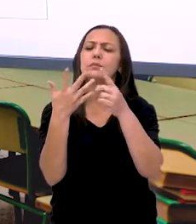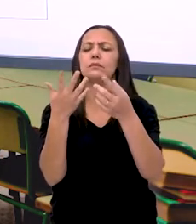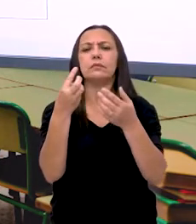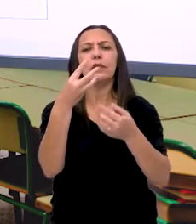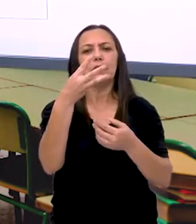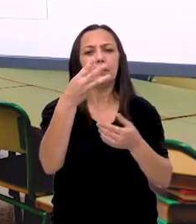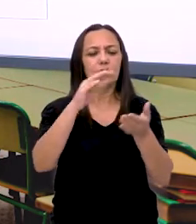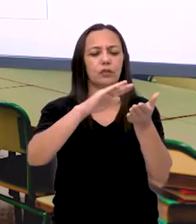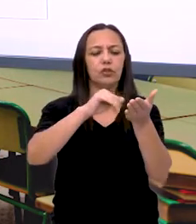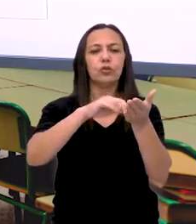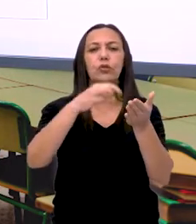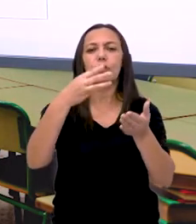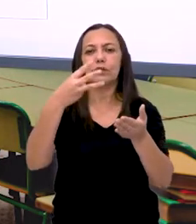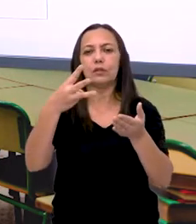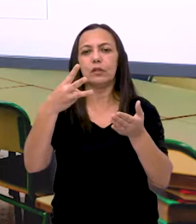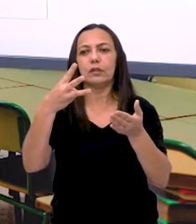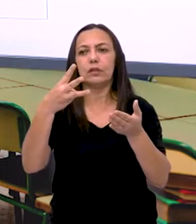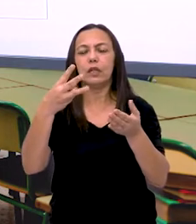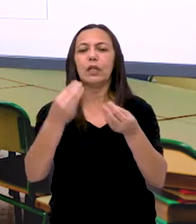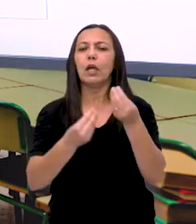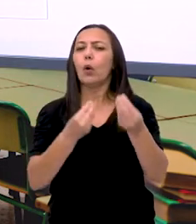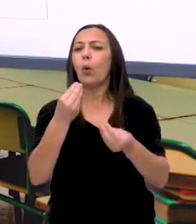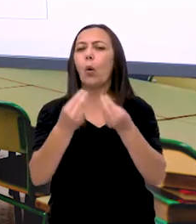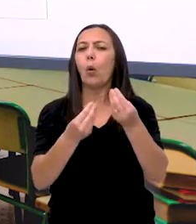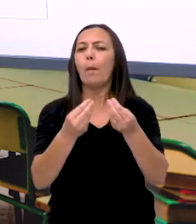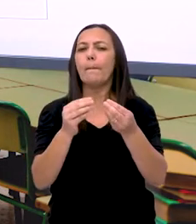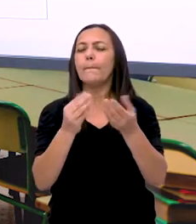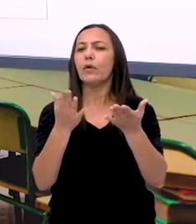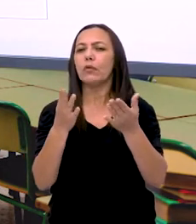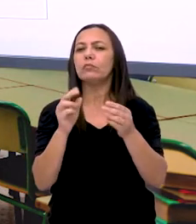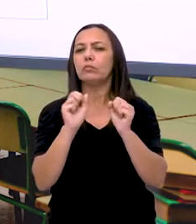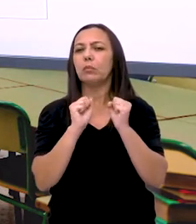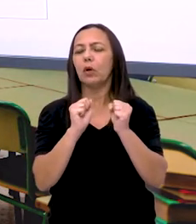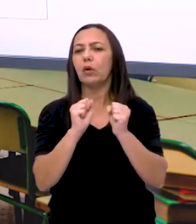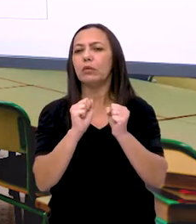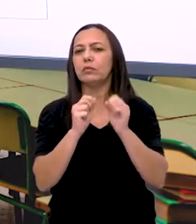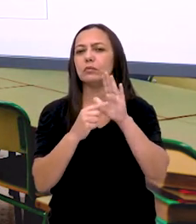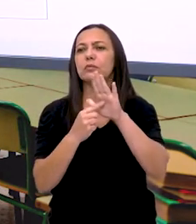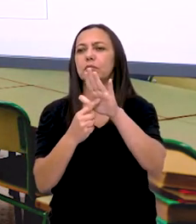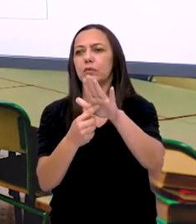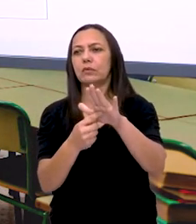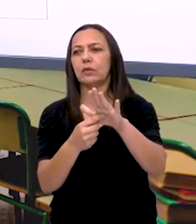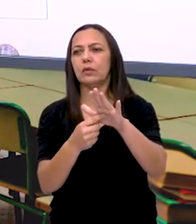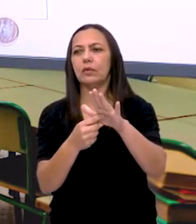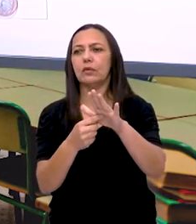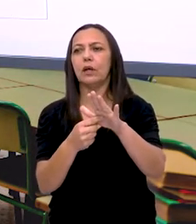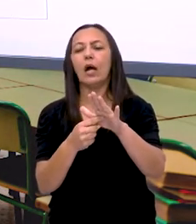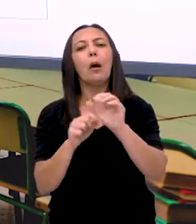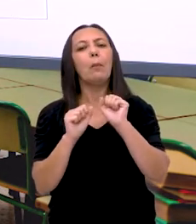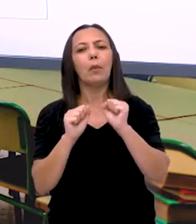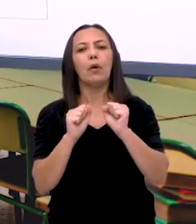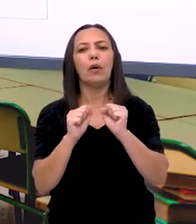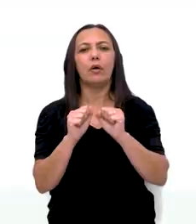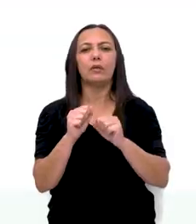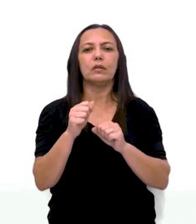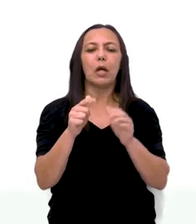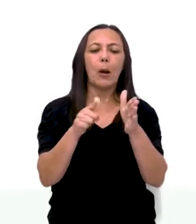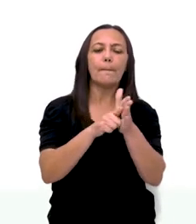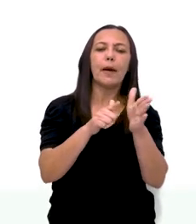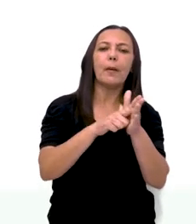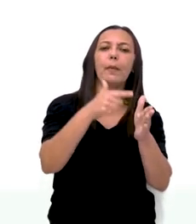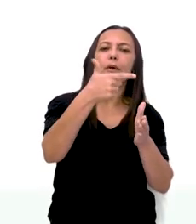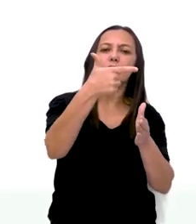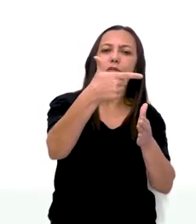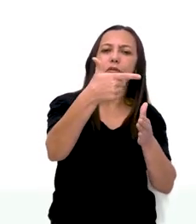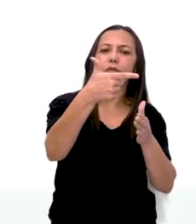só. Sobrou três. De que maneira eu posso representar esses três reais? Será que eu posso representar com